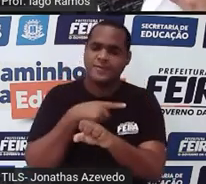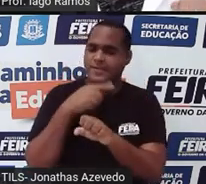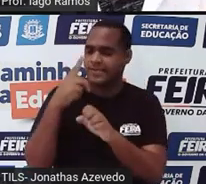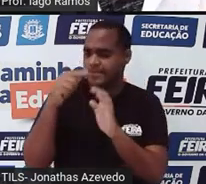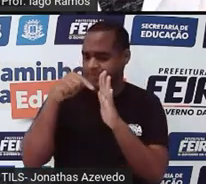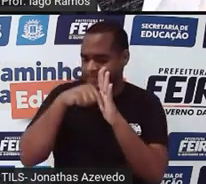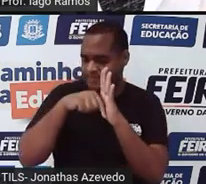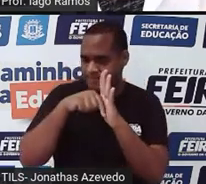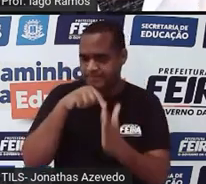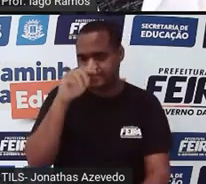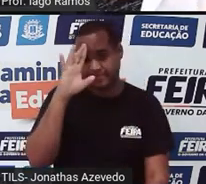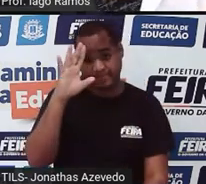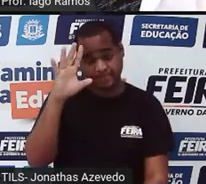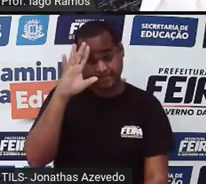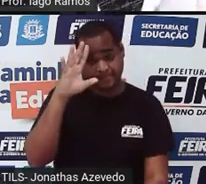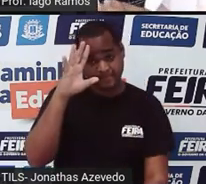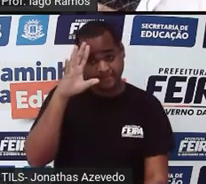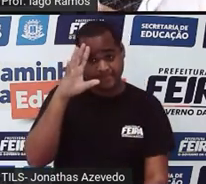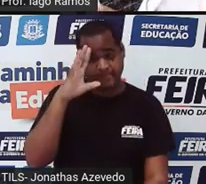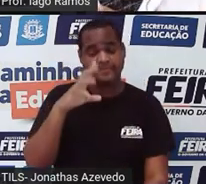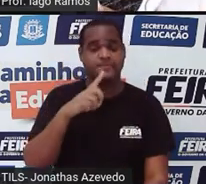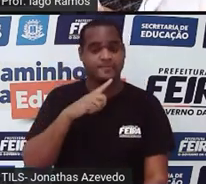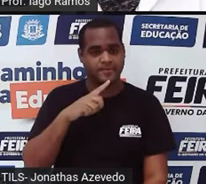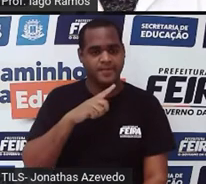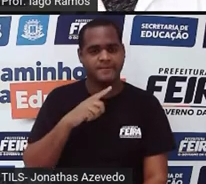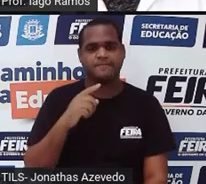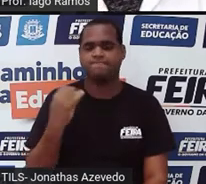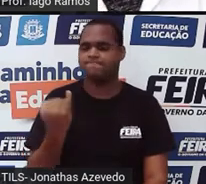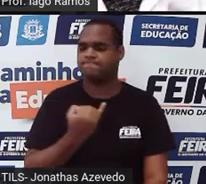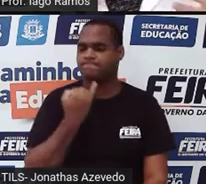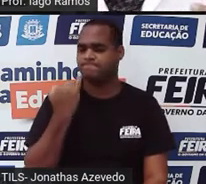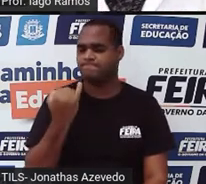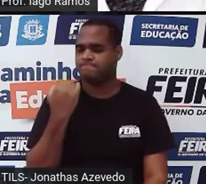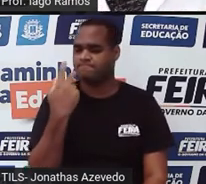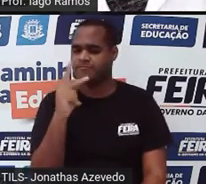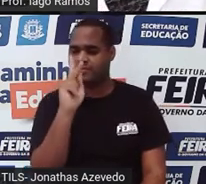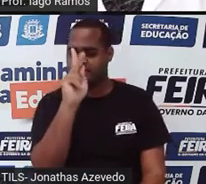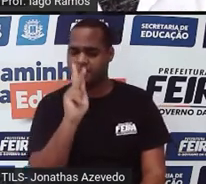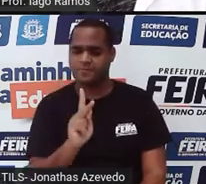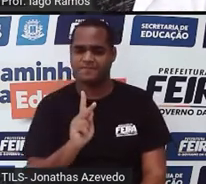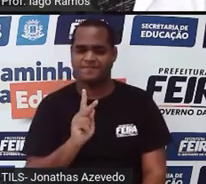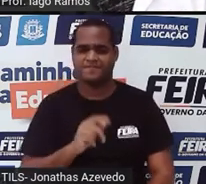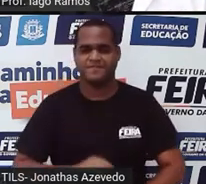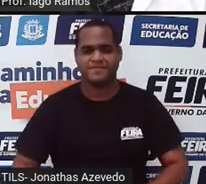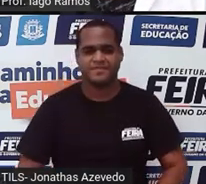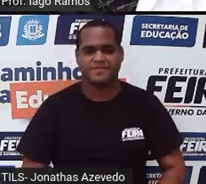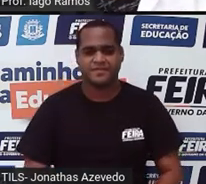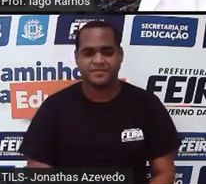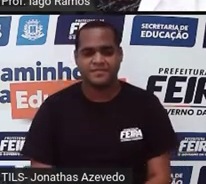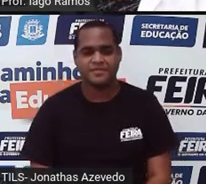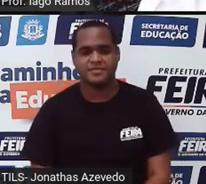essa reflexão, faça essa avaliação de você para você mesmo. Ok?